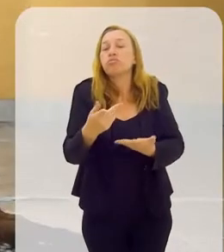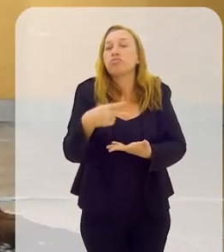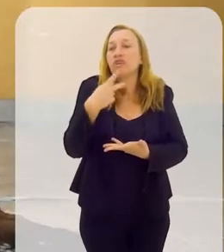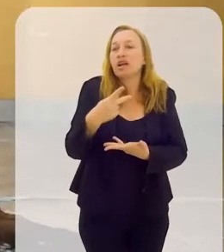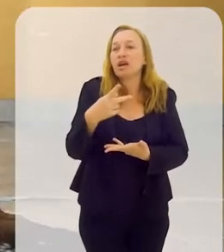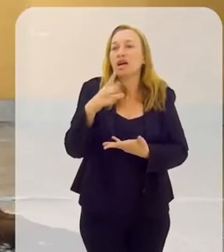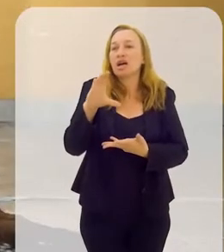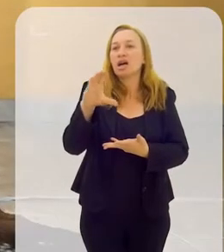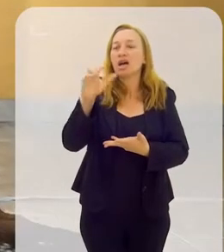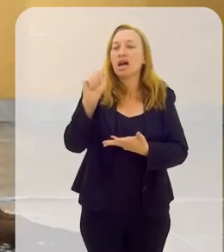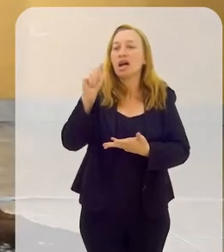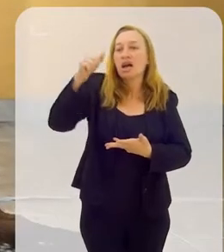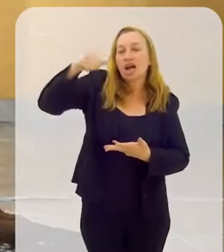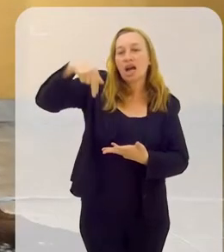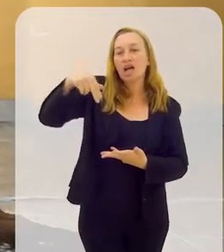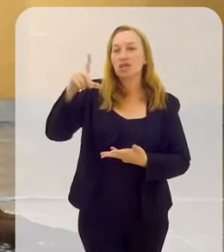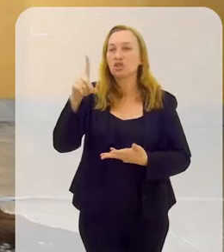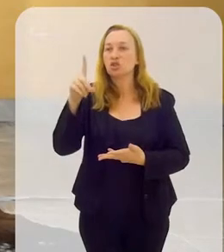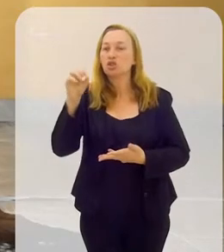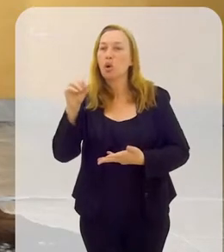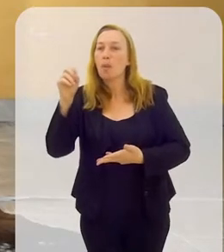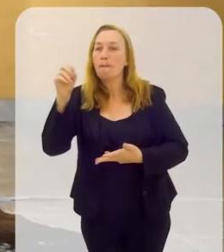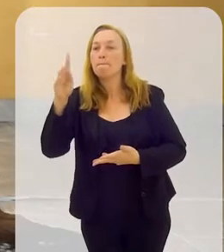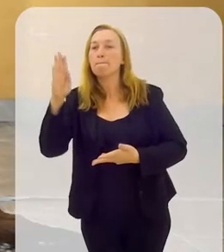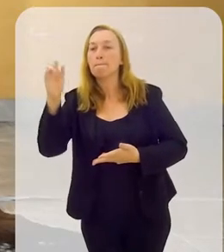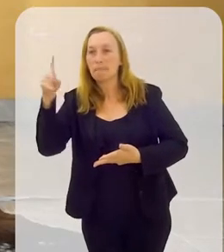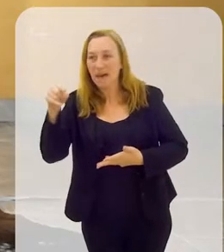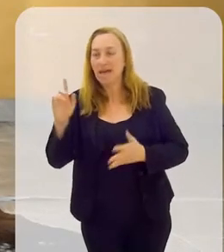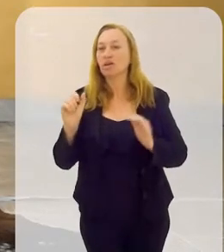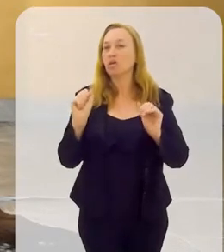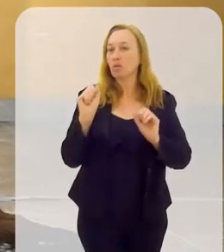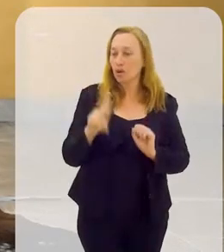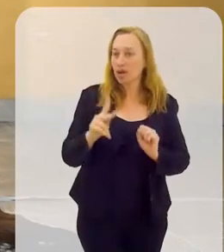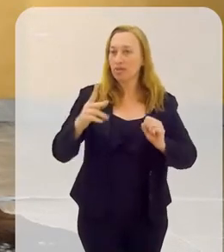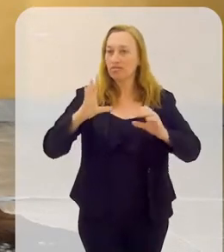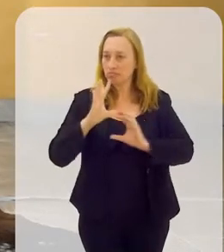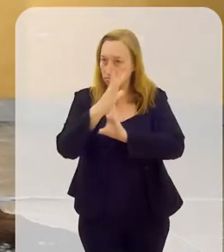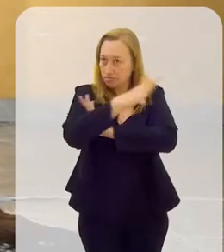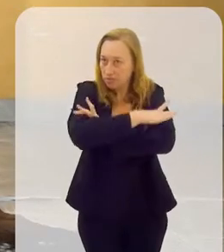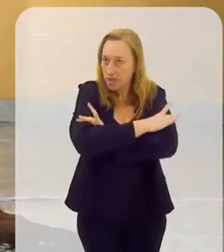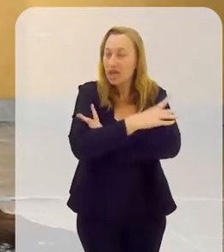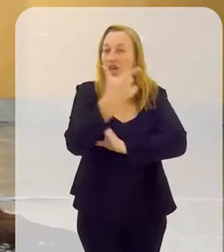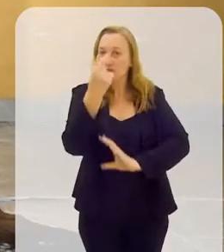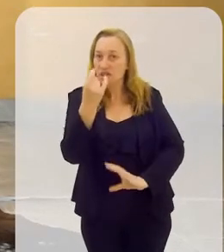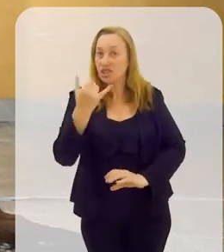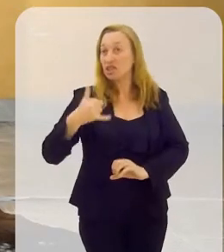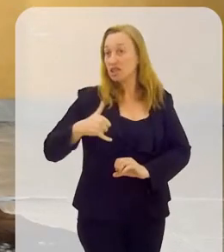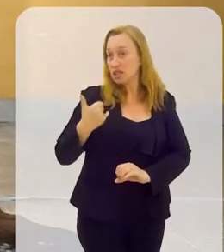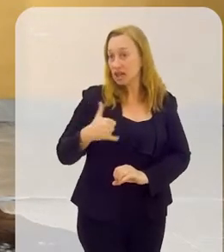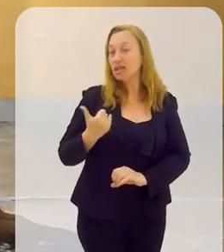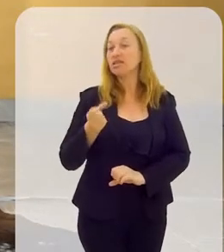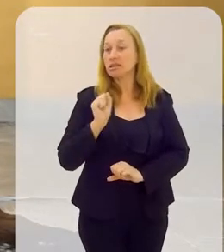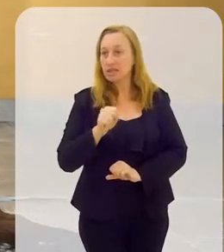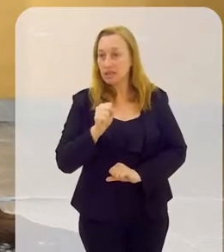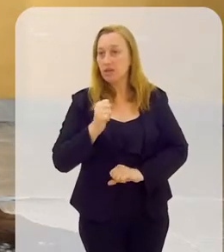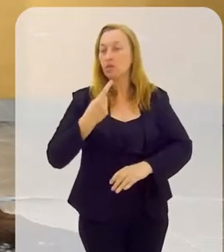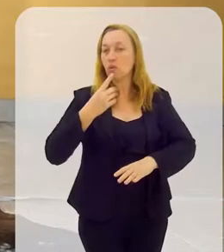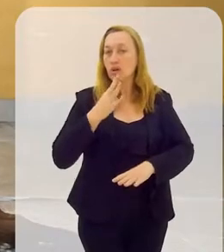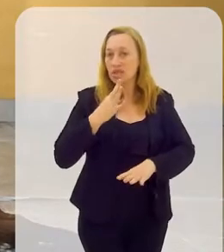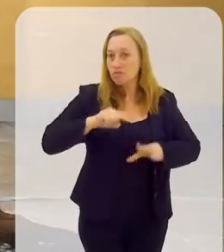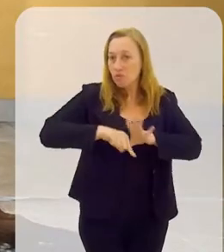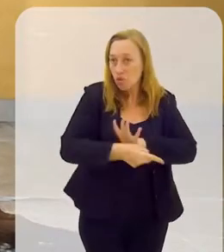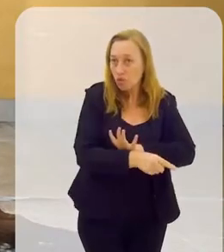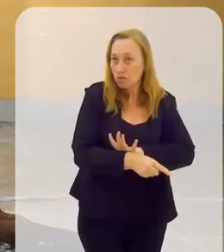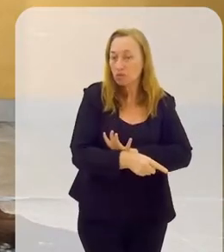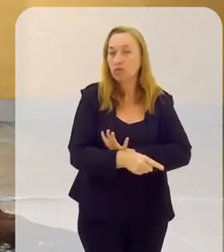candomblé. Perfeito. Então, você entrou para o candomblé aos 20 anos? Eu conheci a fundo o